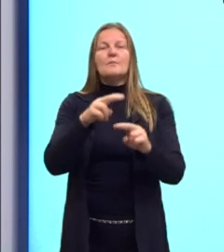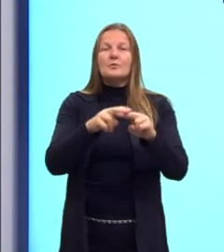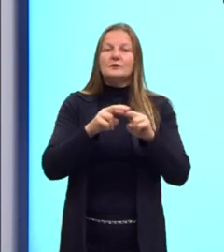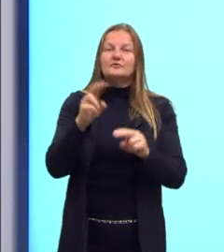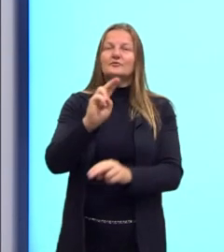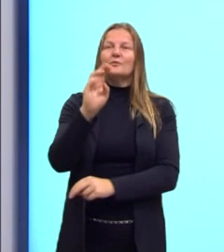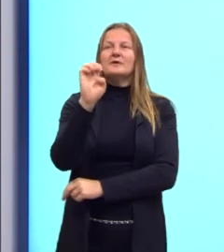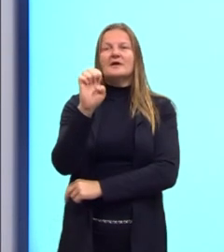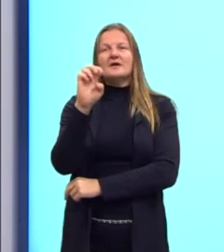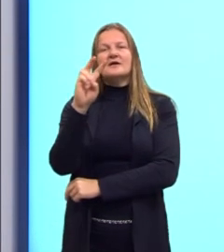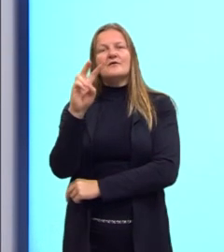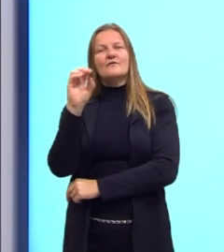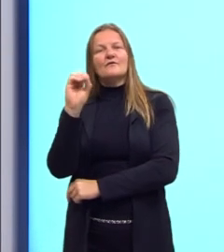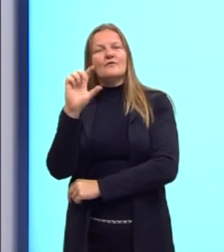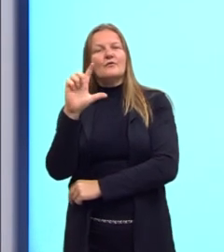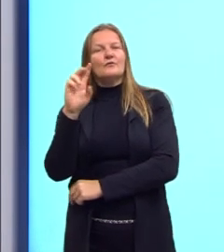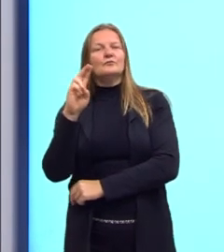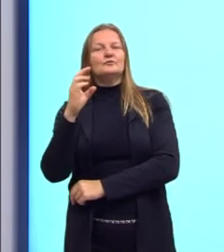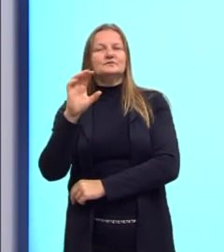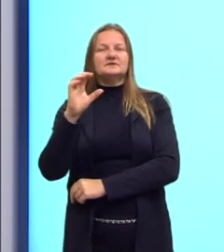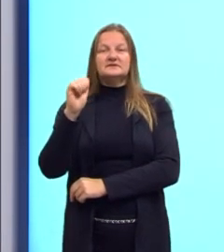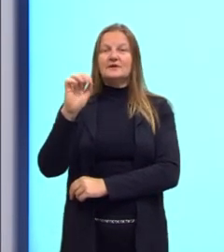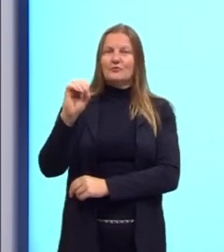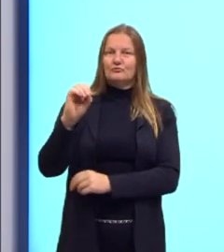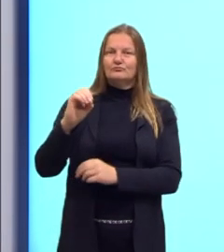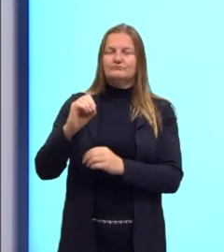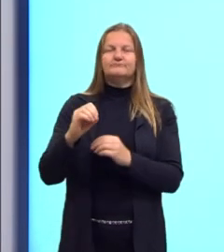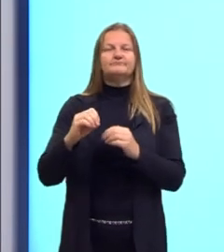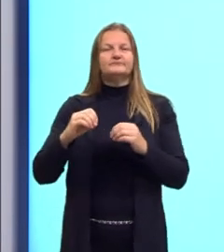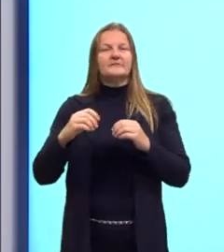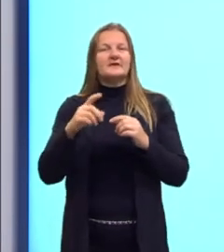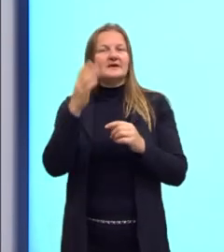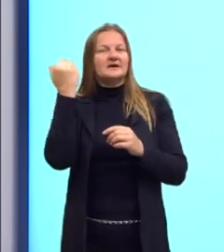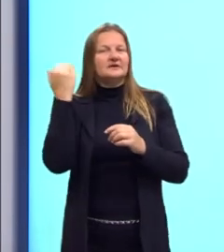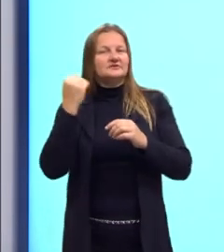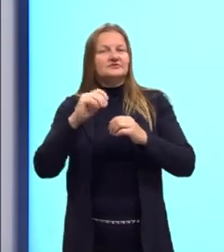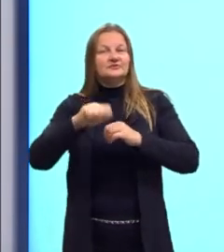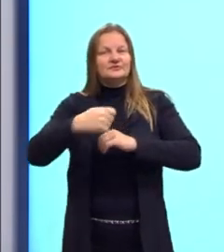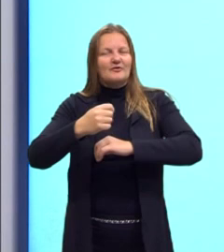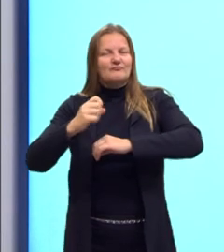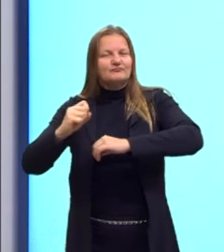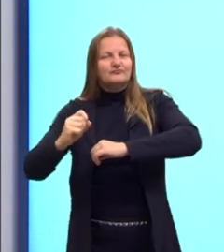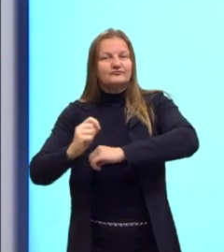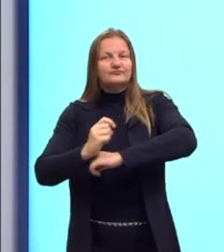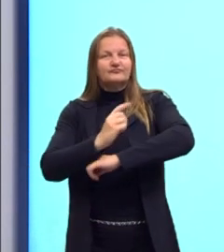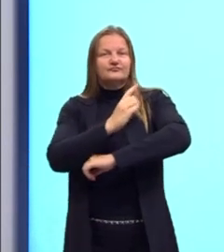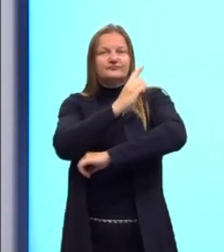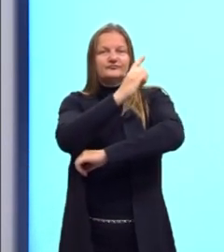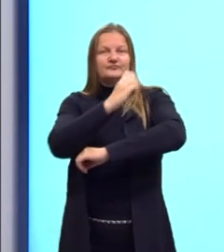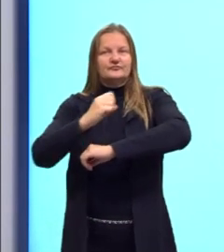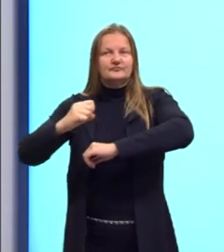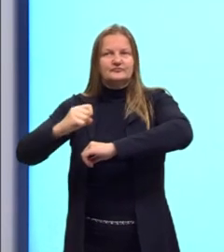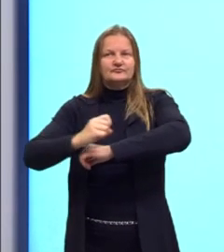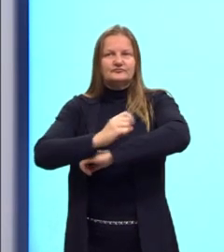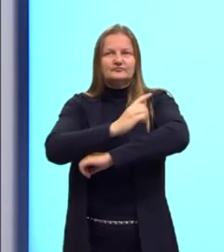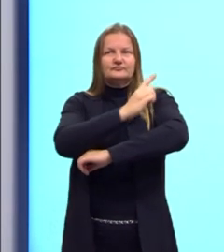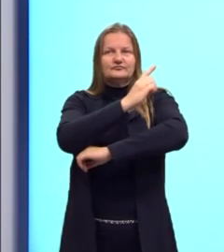Ah, tem outra ali embaixo, ó. Aqui é a número oito, né? Que a gente falou agora. E a número nove.